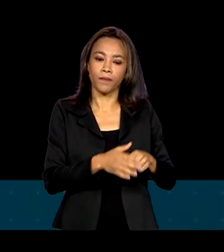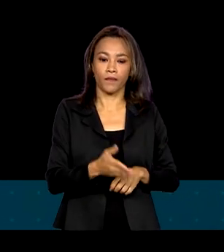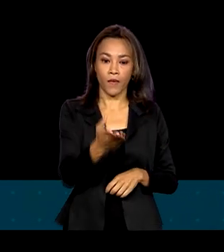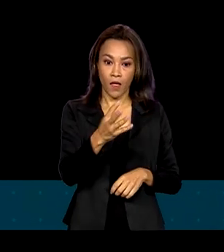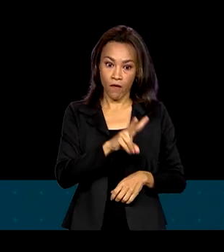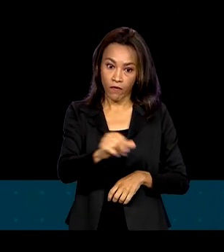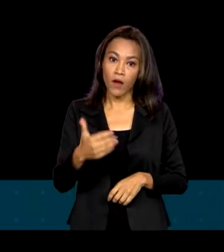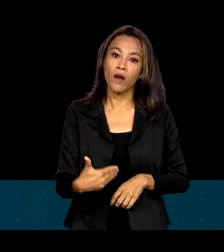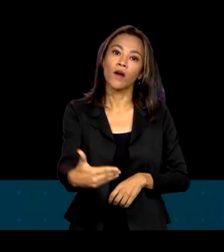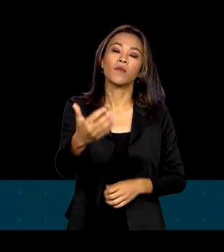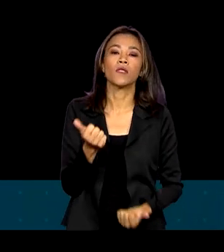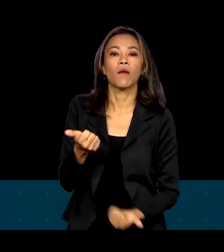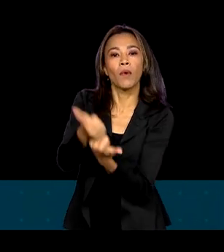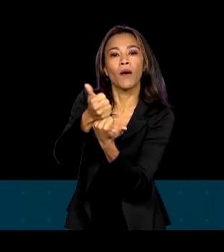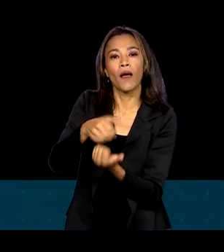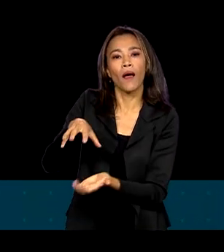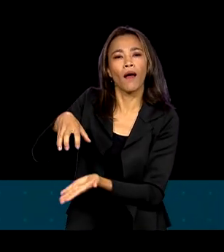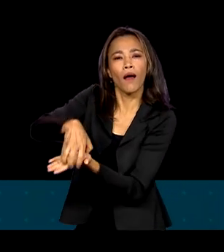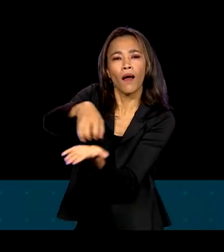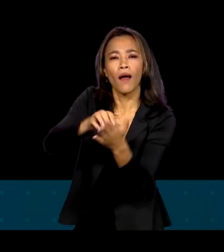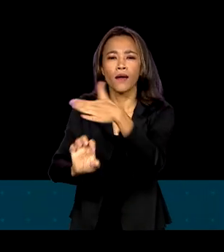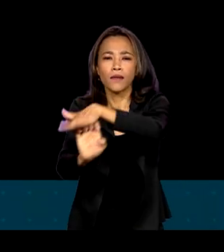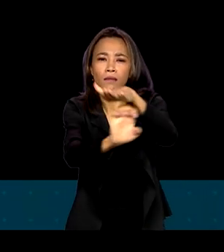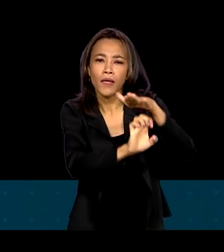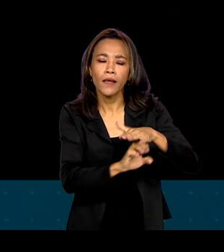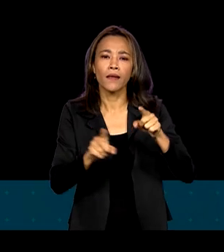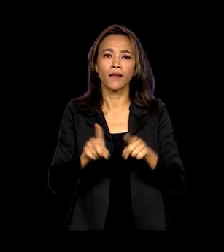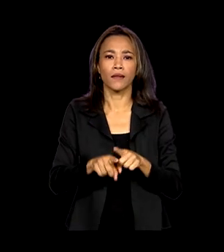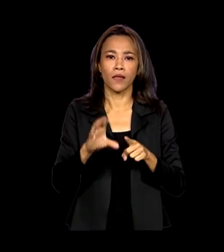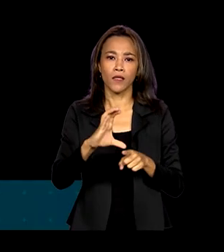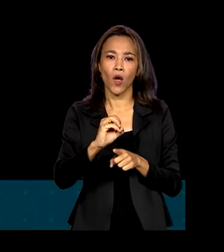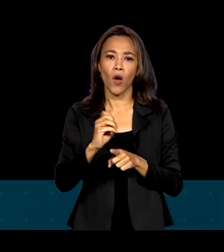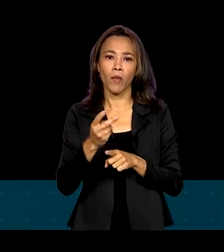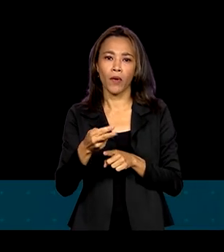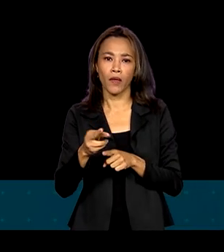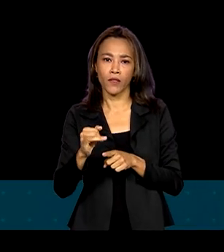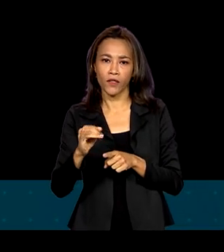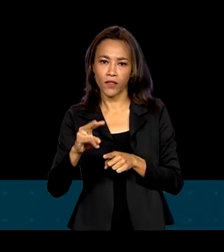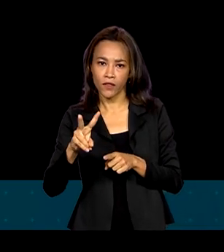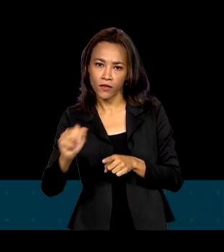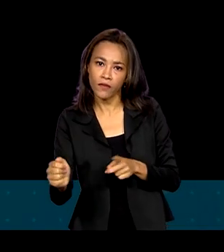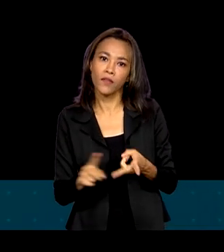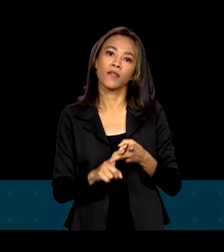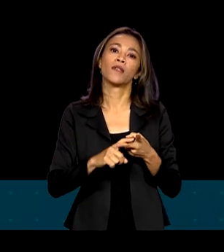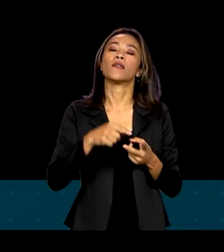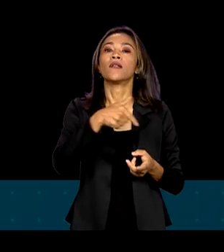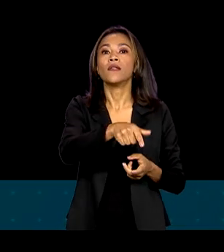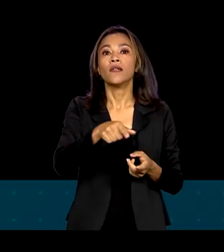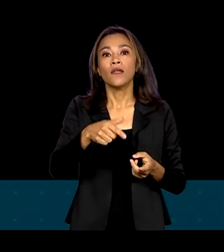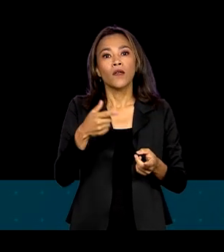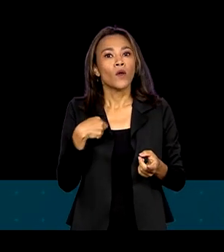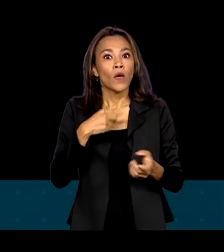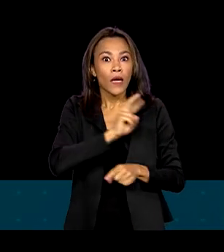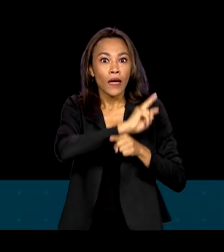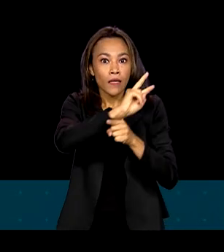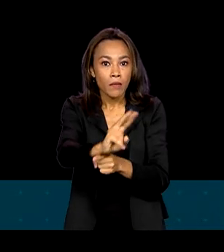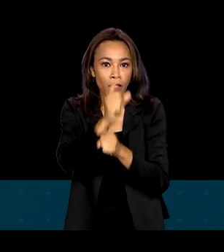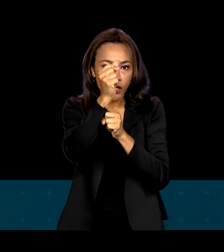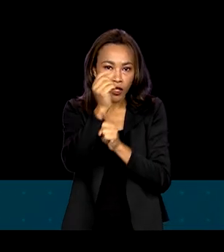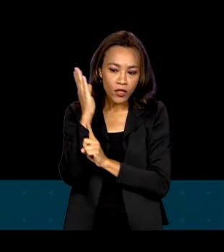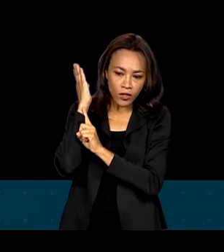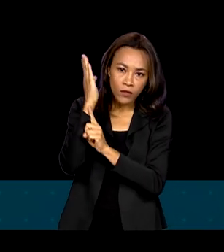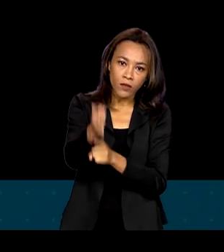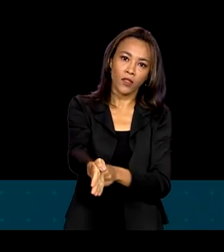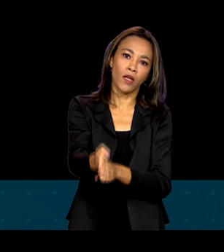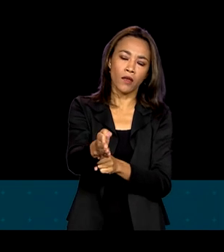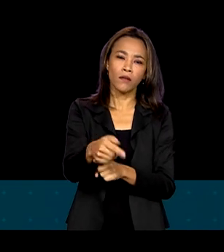médias empresas, as cooperativas e a economia solidária, com 65 bilhões de reais por meio de crédito indireto do banco